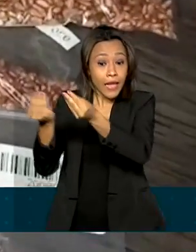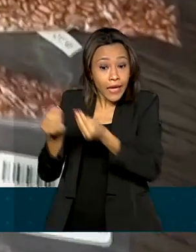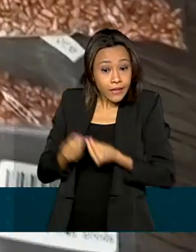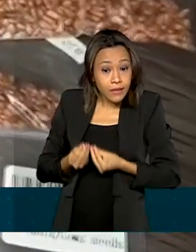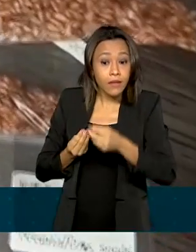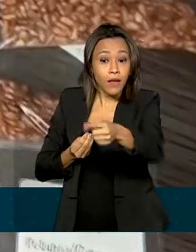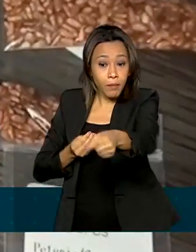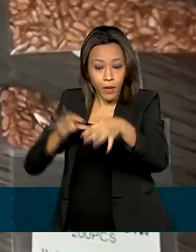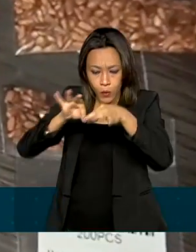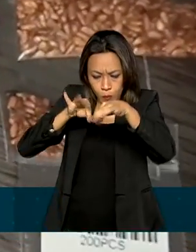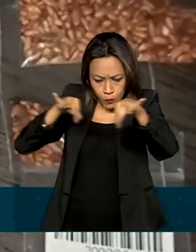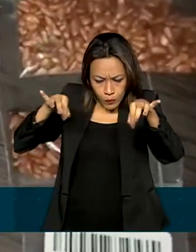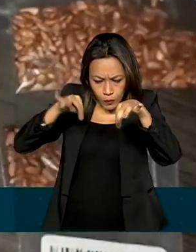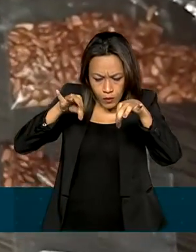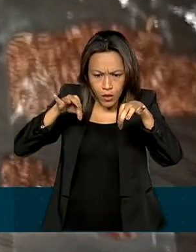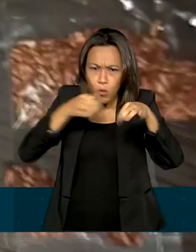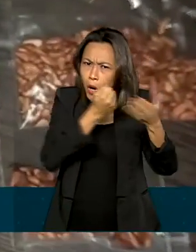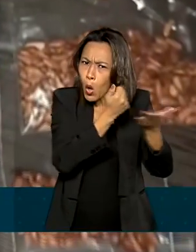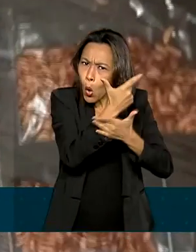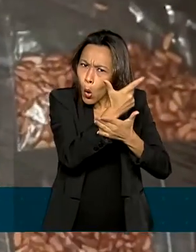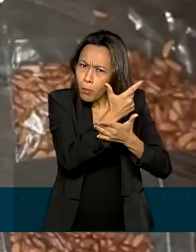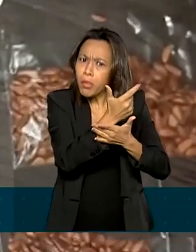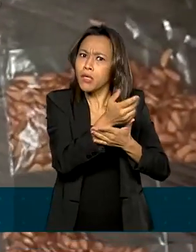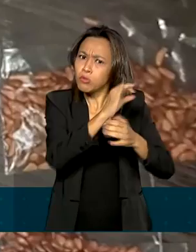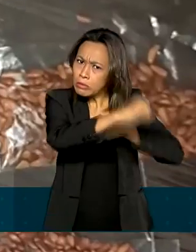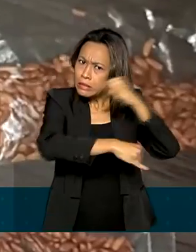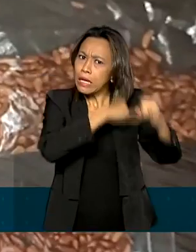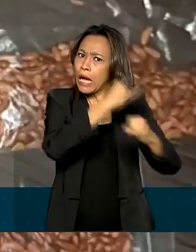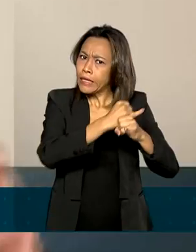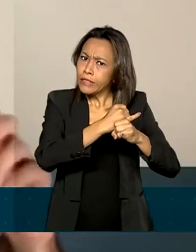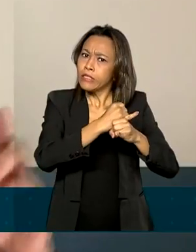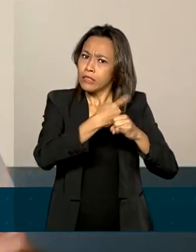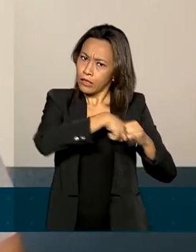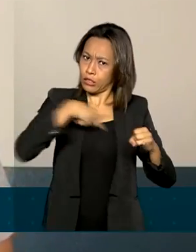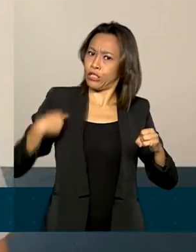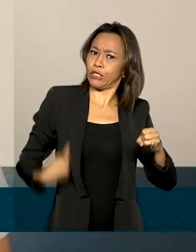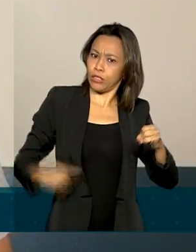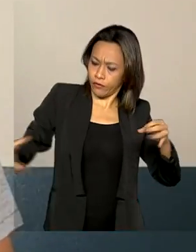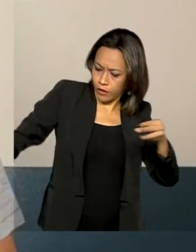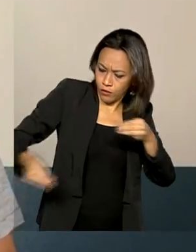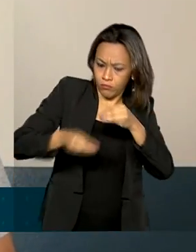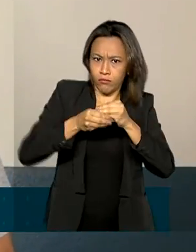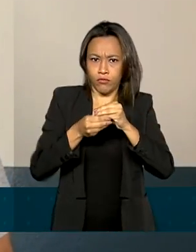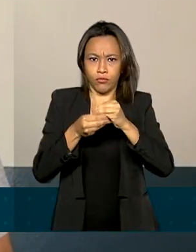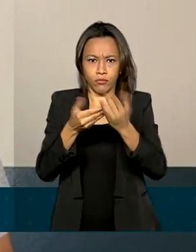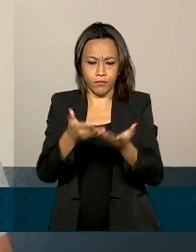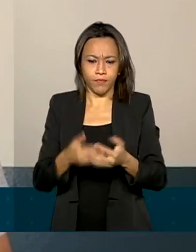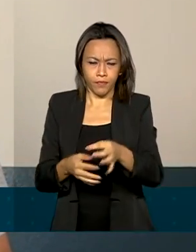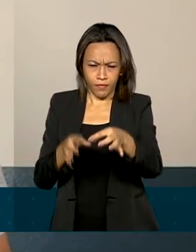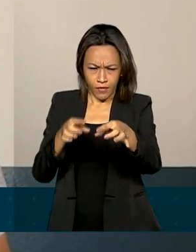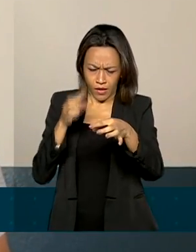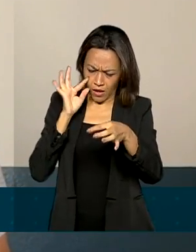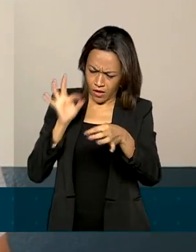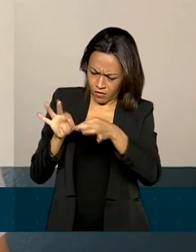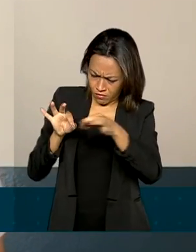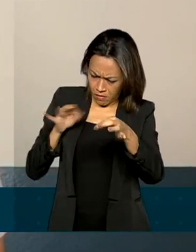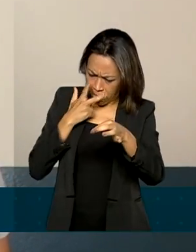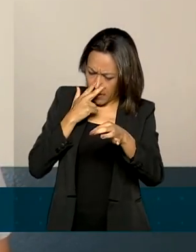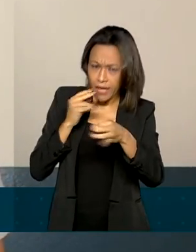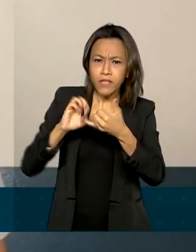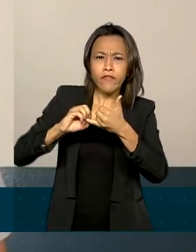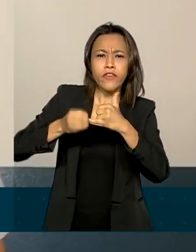junto com a compra que fez em um site chinês. Uma semente parecia feijão,